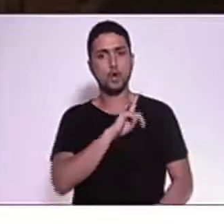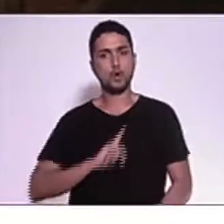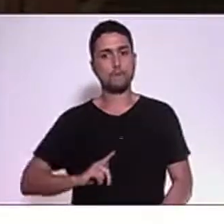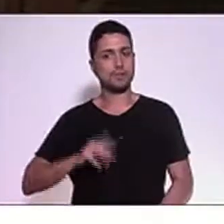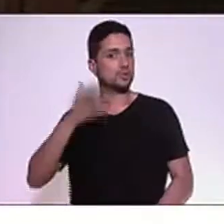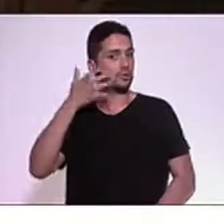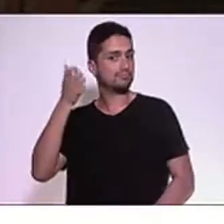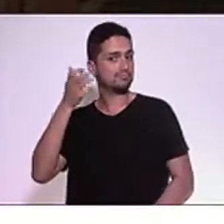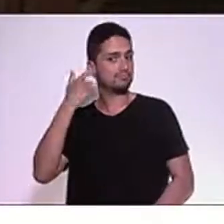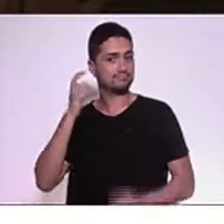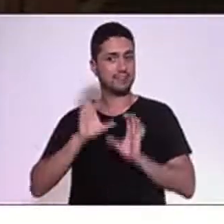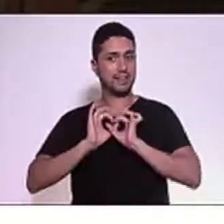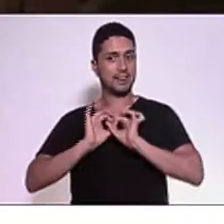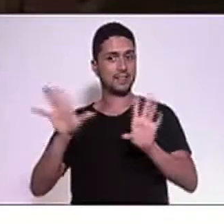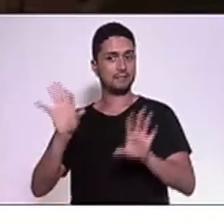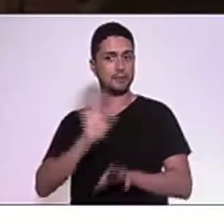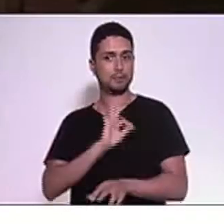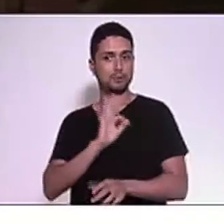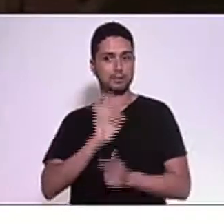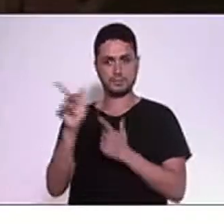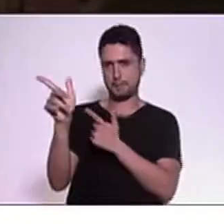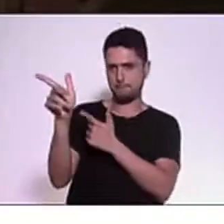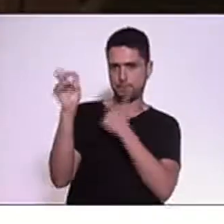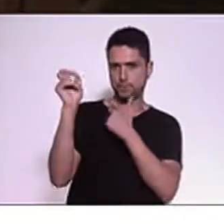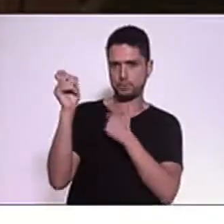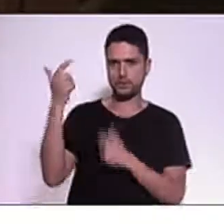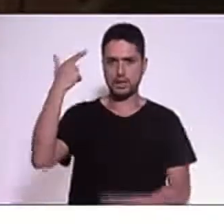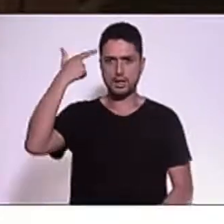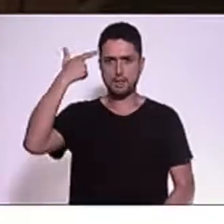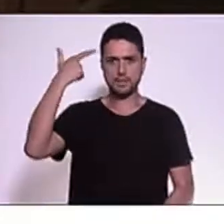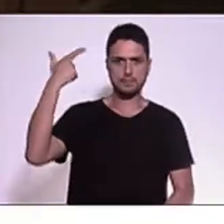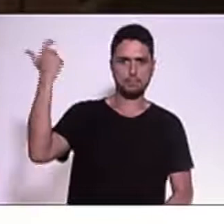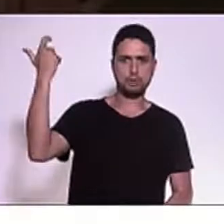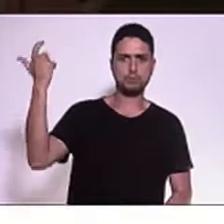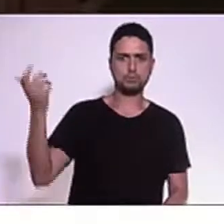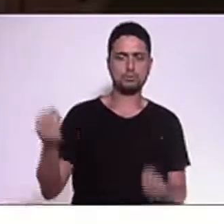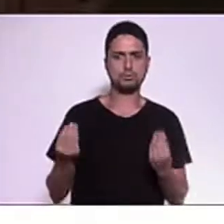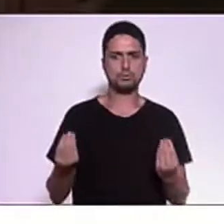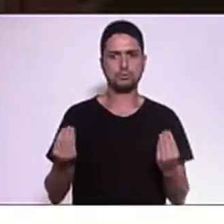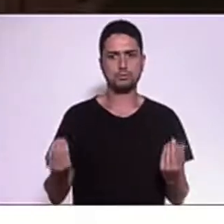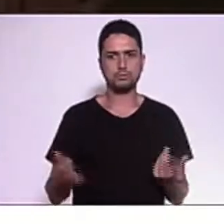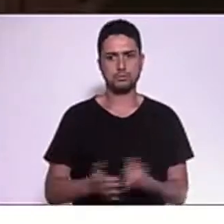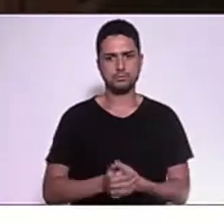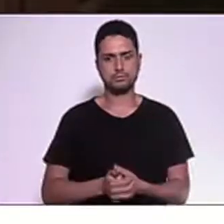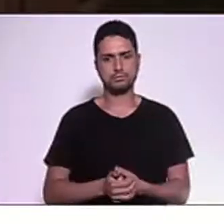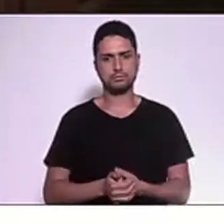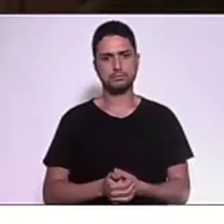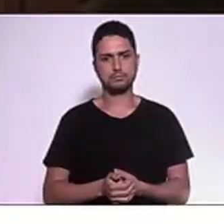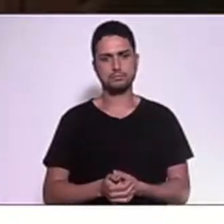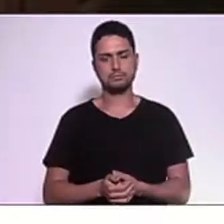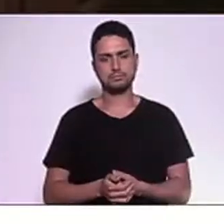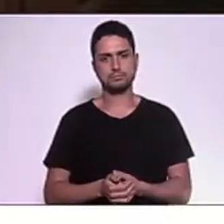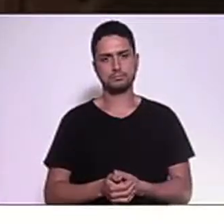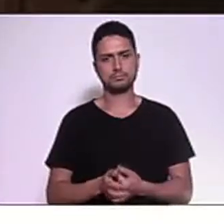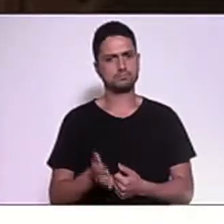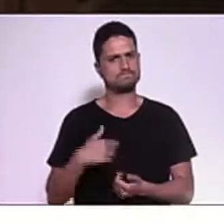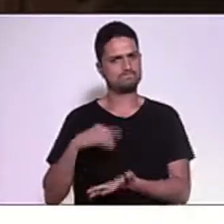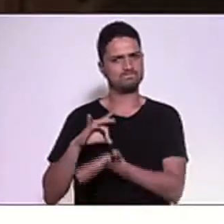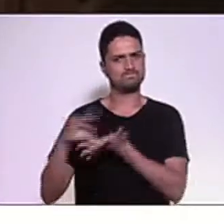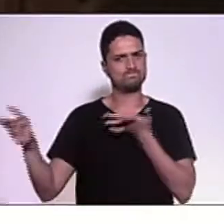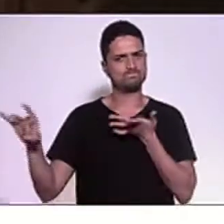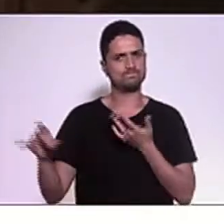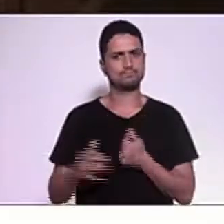que diz que é para mirar e atirar na cabecinha. Então, deixar aqui meu repúdio, mas deixar aqui dizendo que o